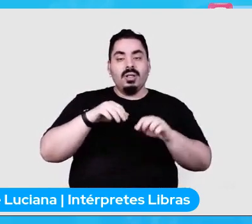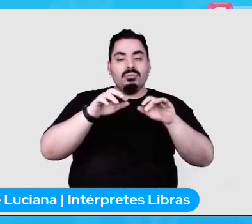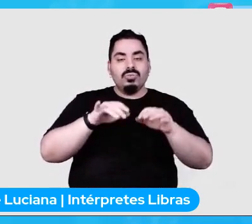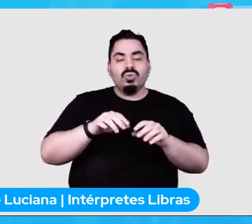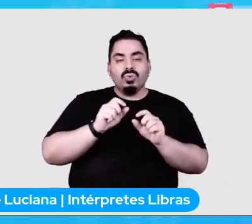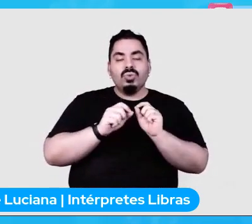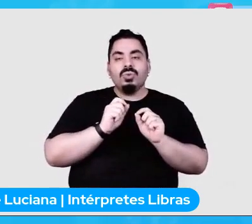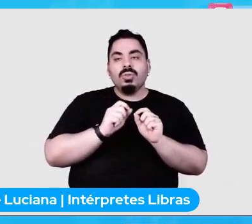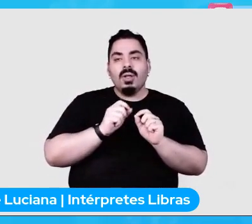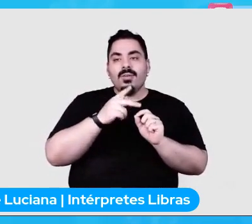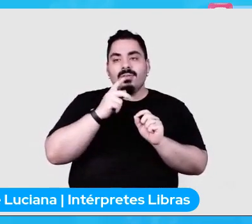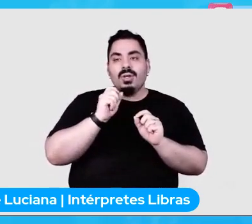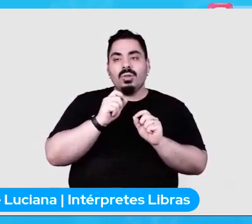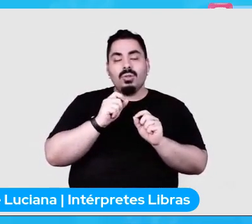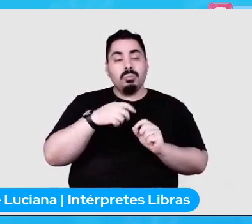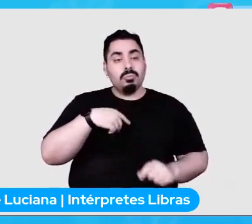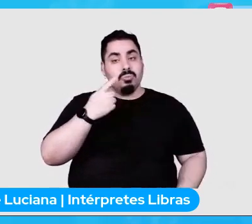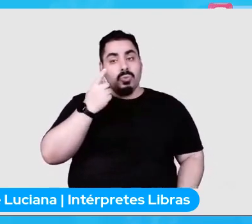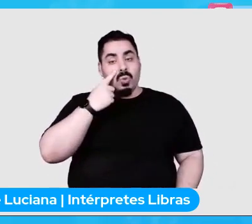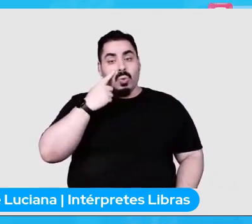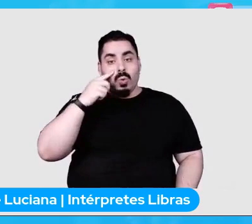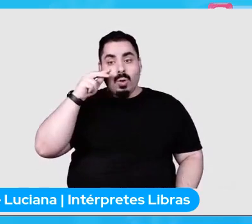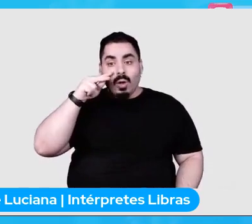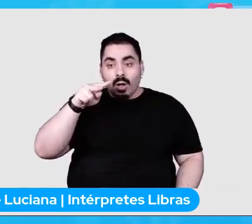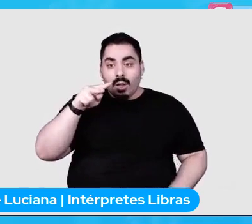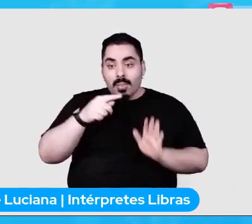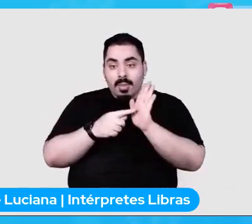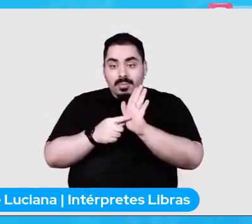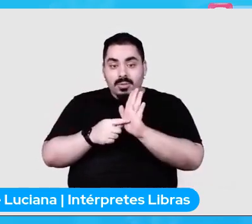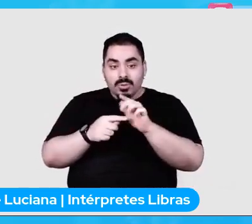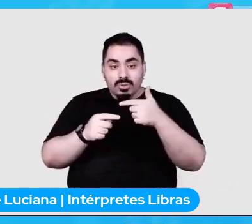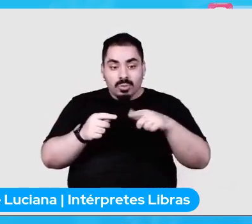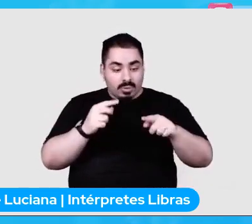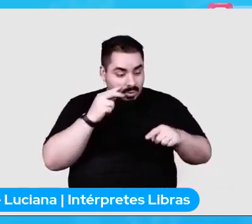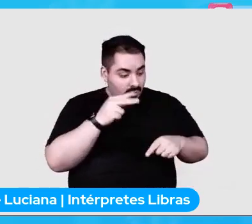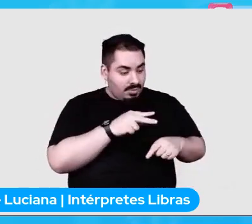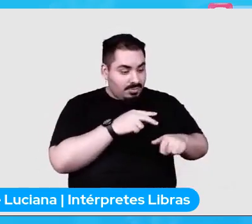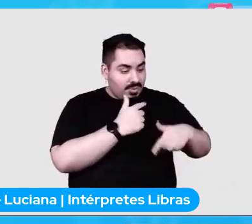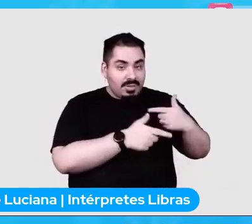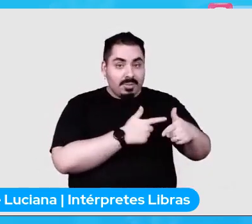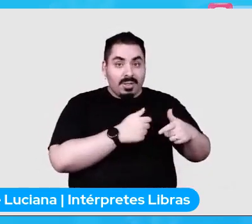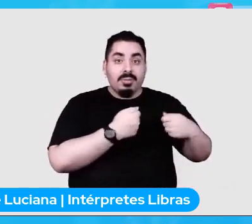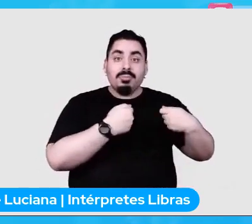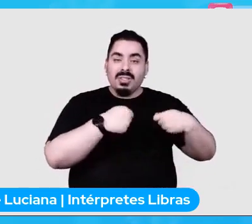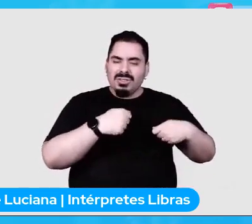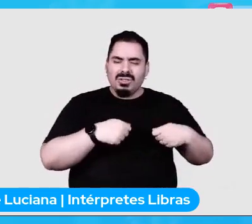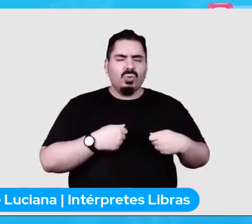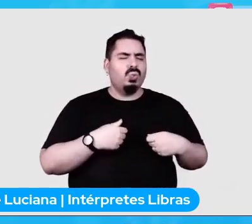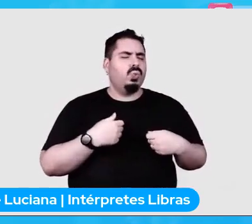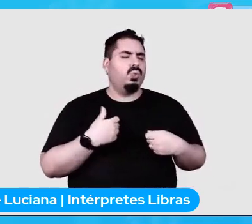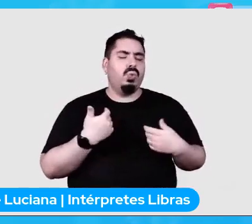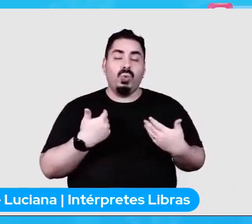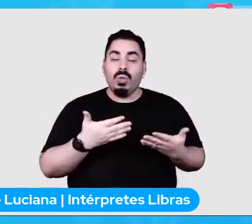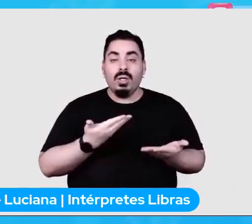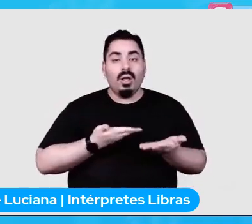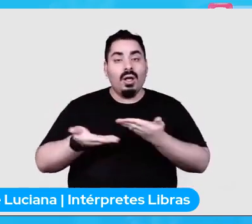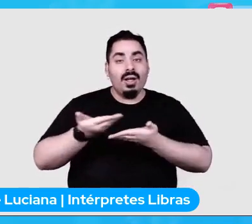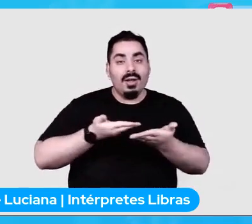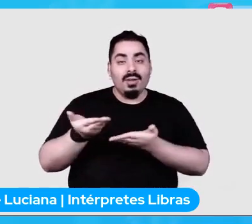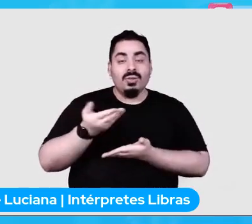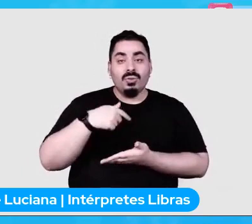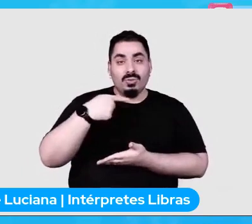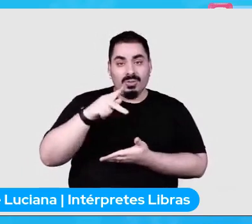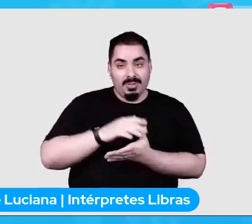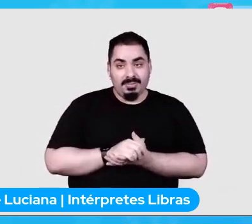um olho na apresentação e outro aqui no trabalho preciso muito trocar figurinhas com o Betim hoje eu trabalho diretamente com o